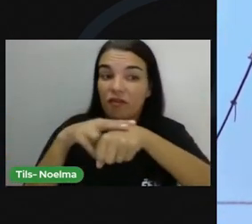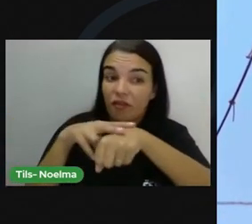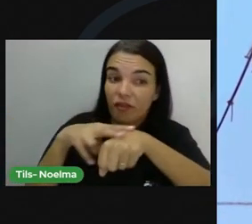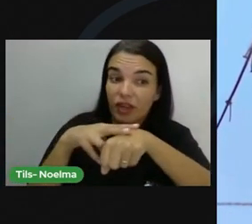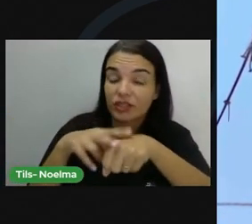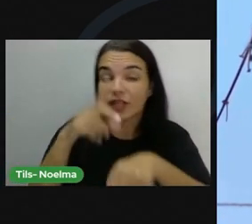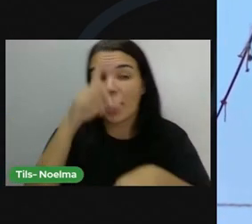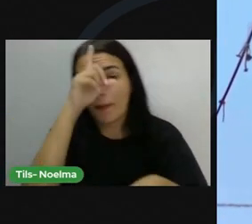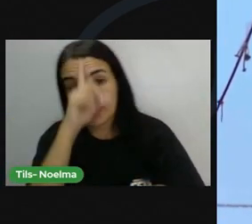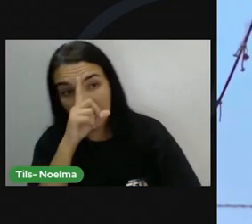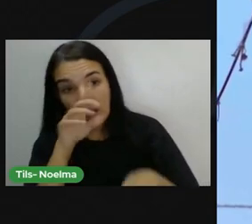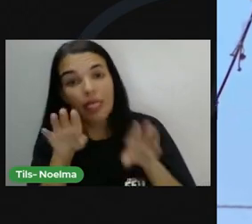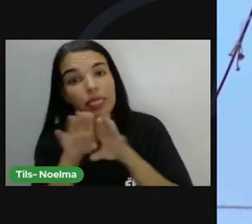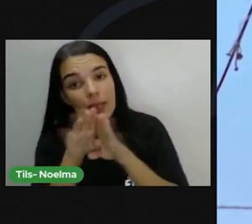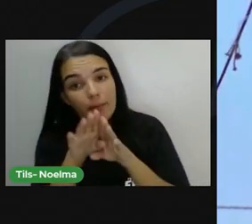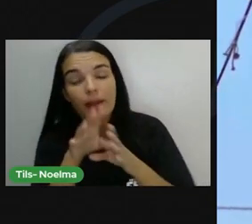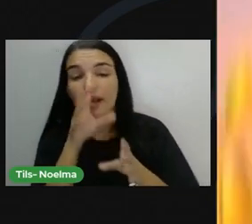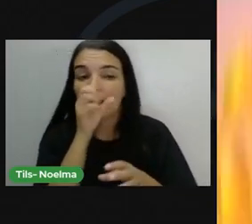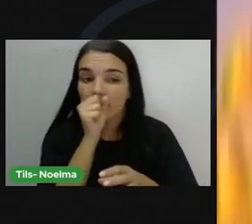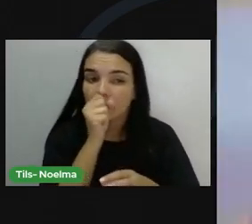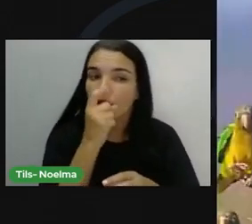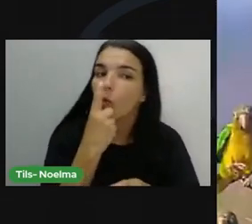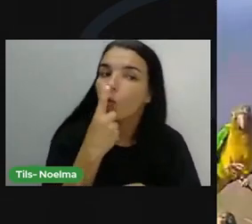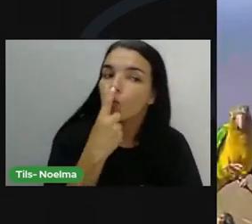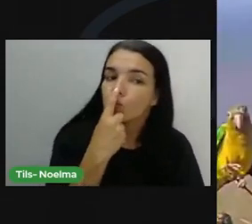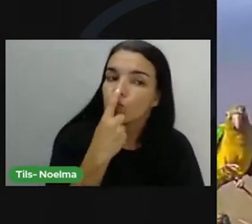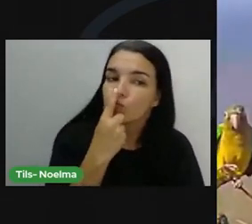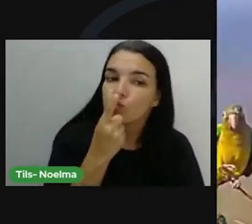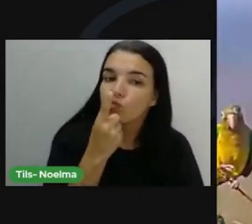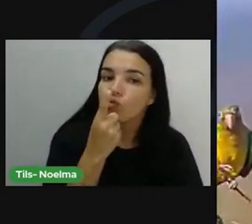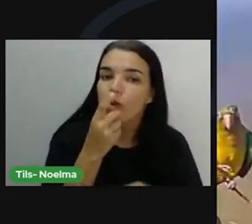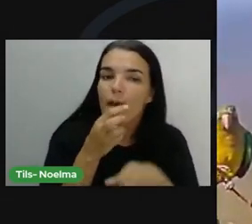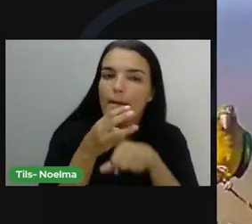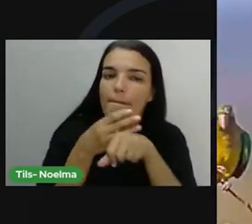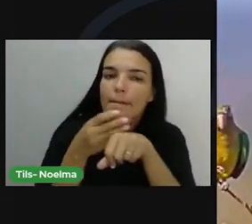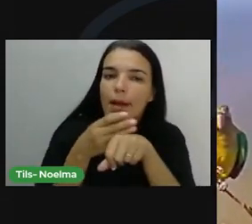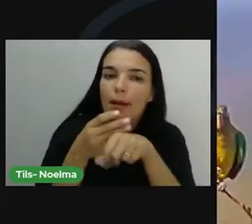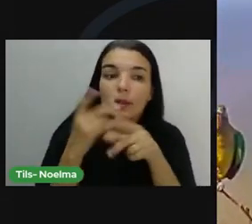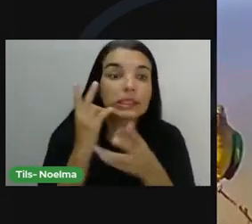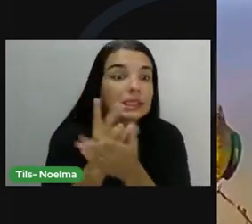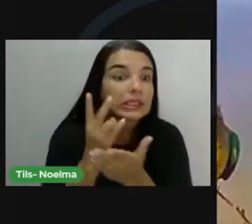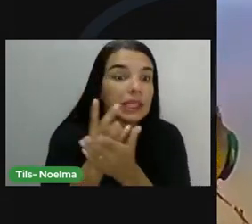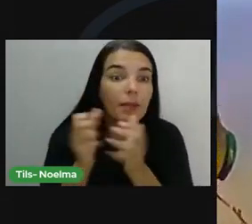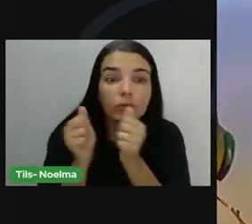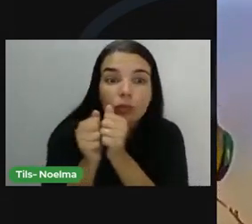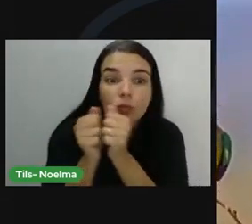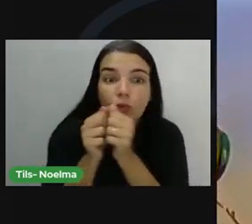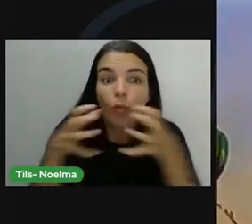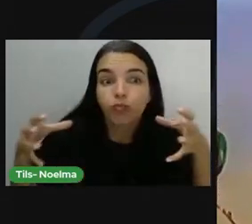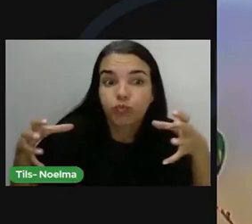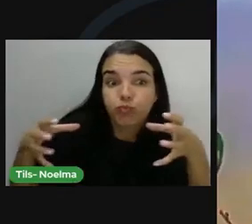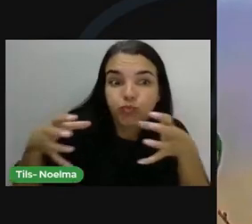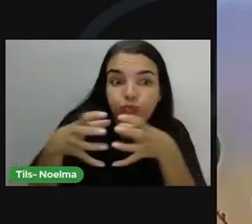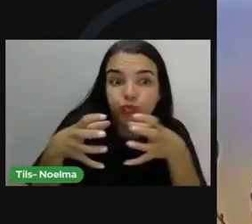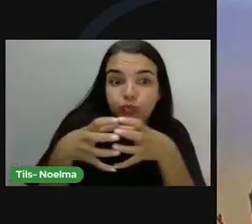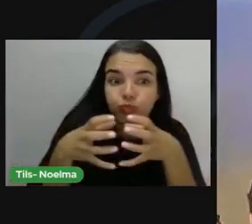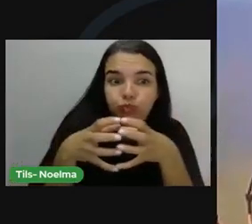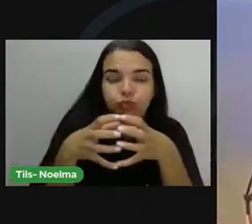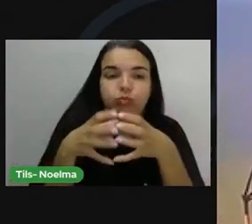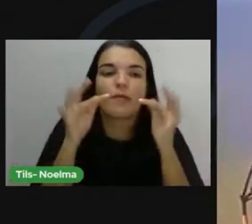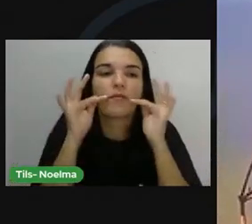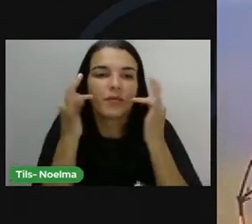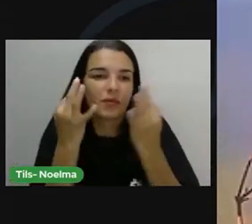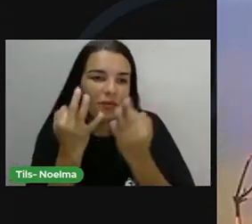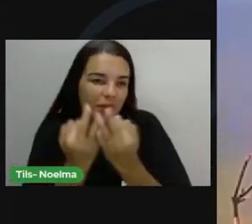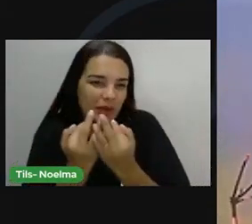alaranjadas e o bico marrom claro. Costuma viver em bandos, normalmente entre 6 e 8 indivíduos, e